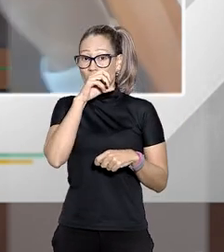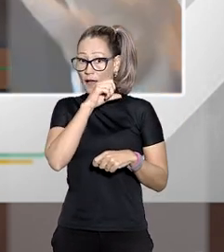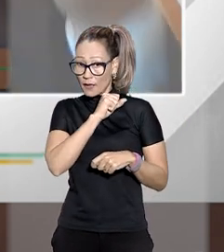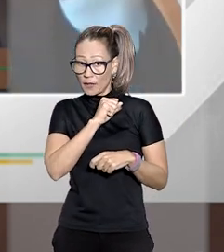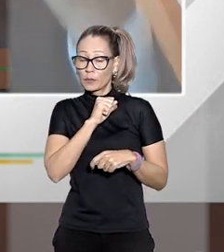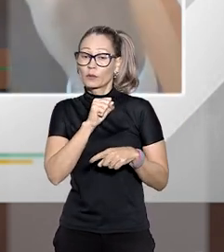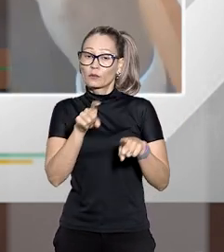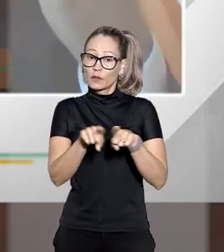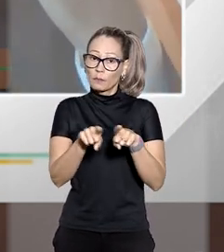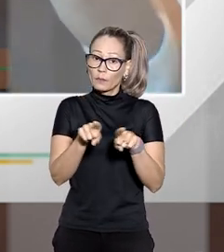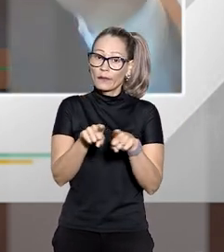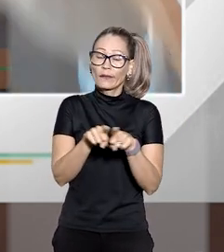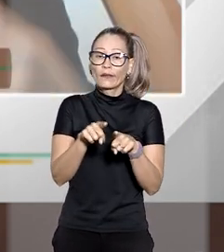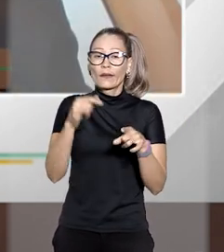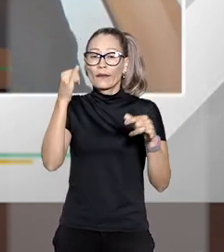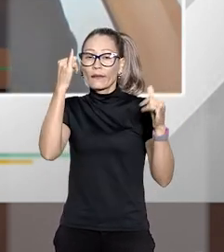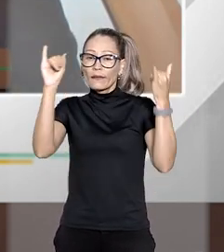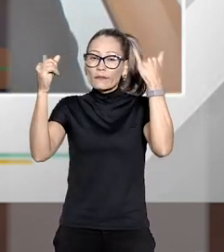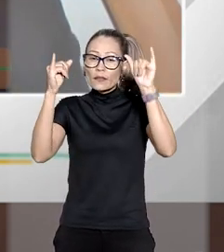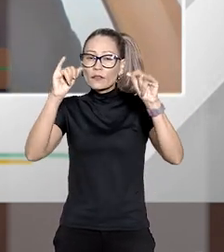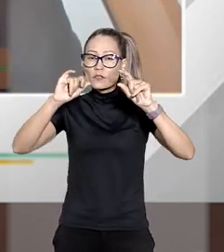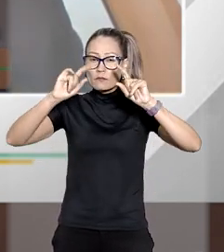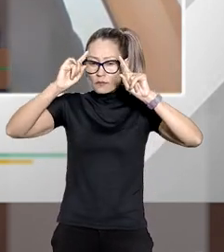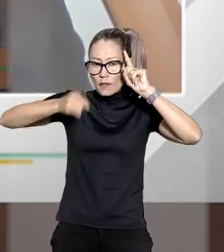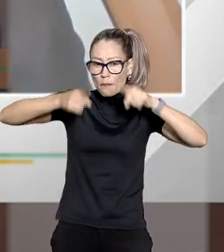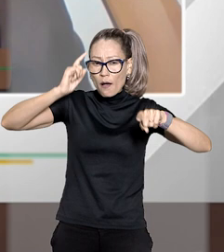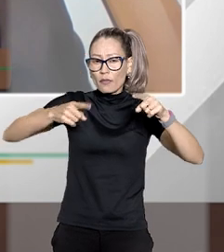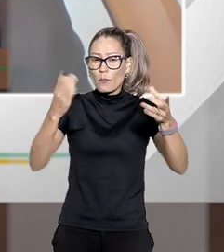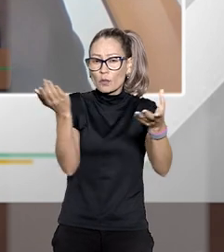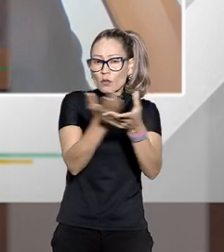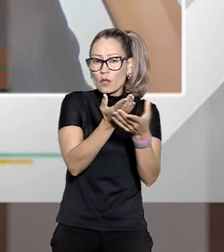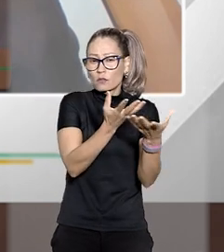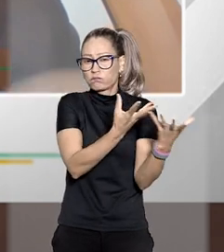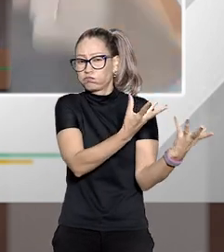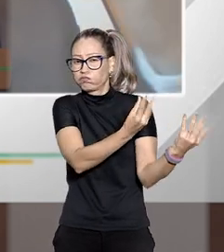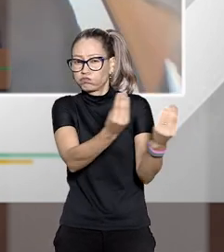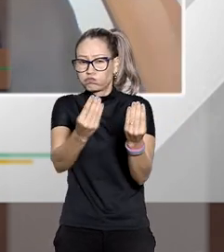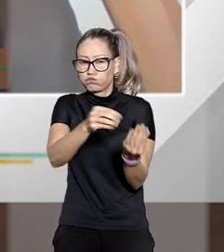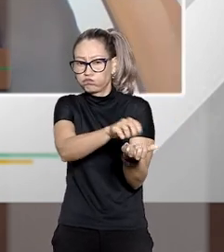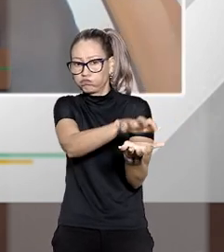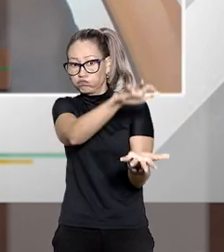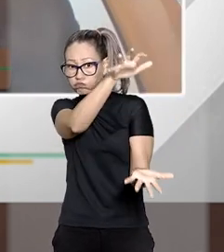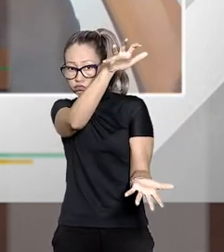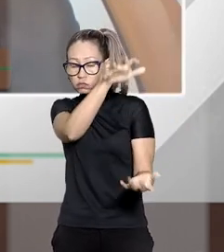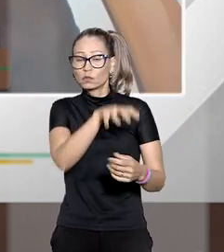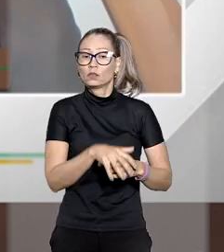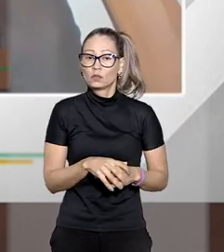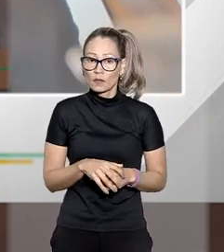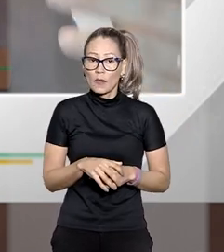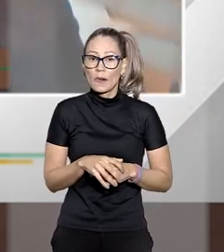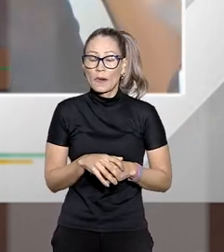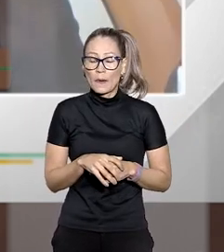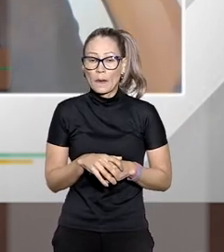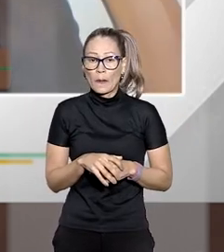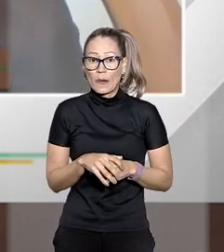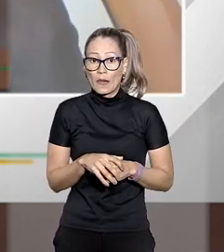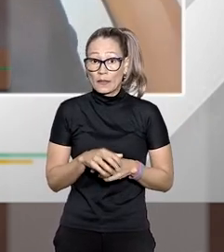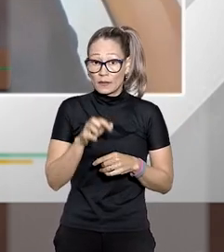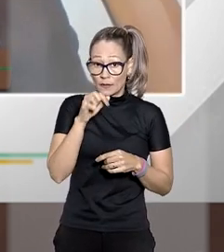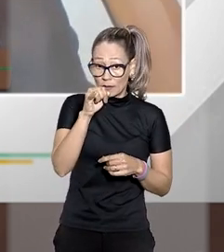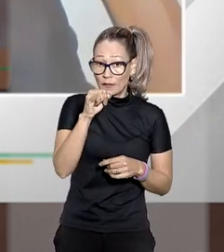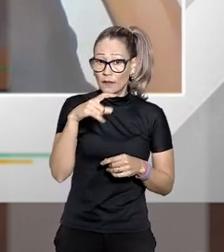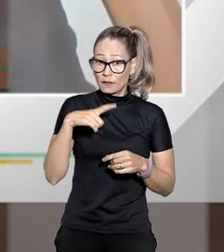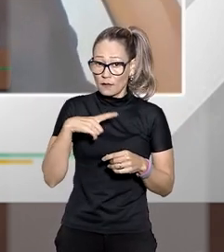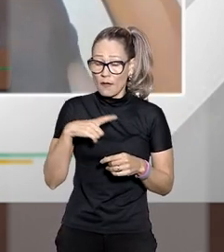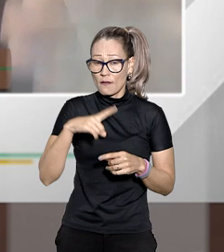disse essas câmaras a ideia até que evite a demanda mas também se depois houver a demanda que